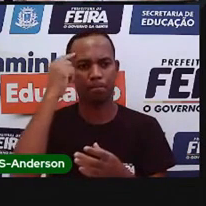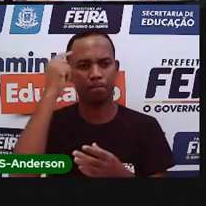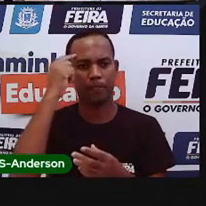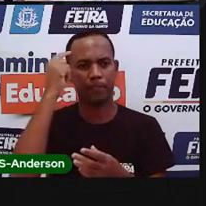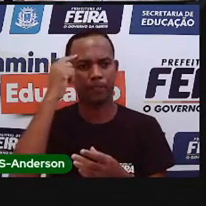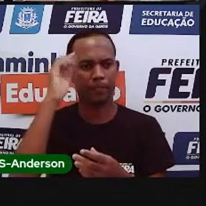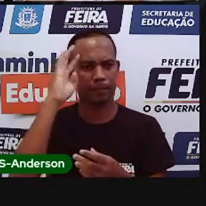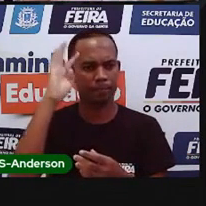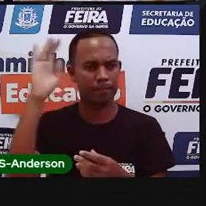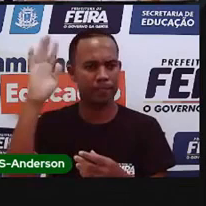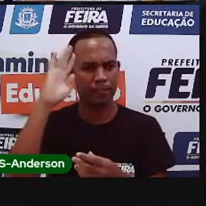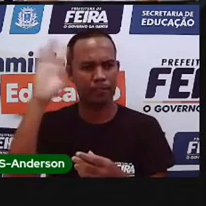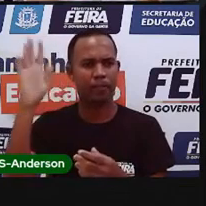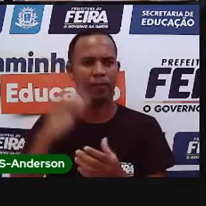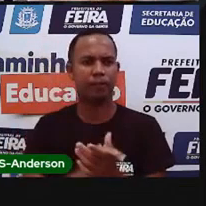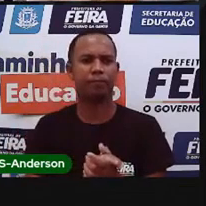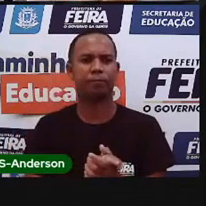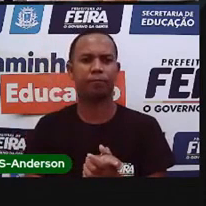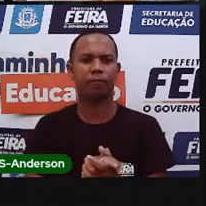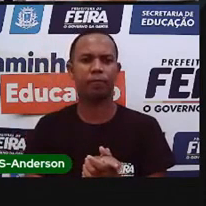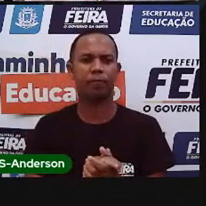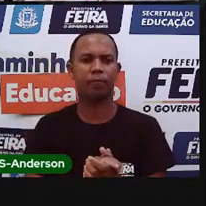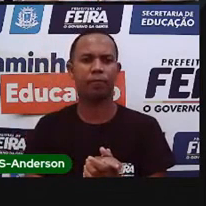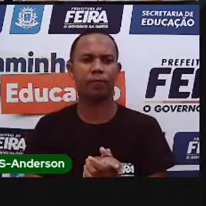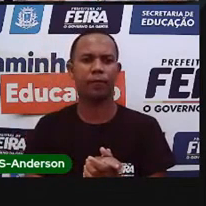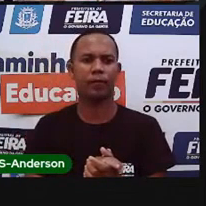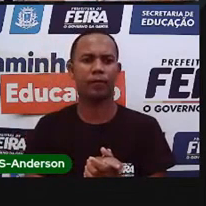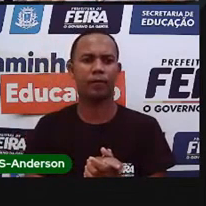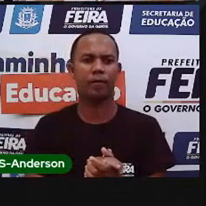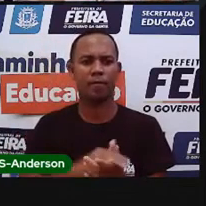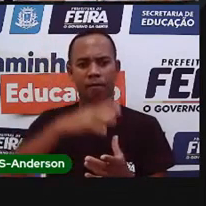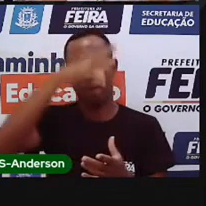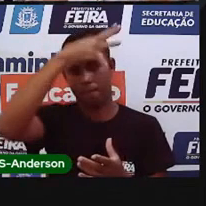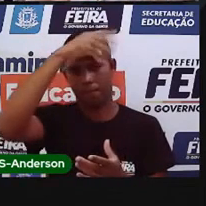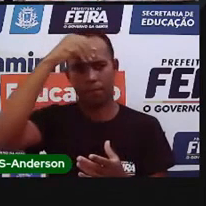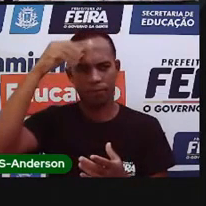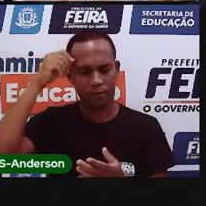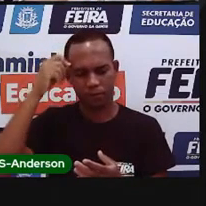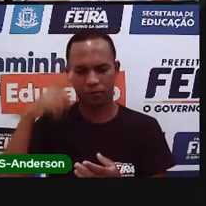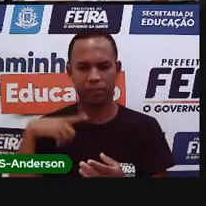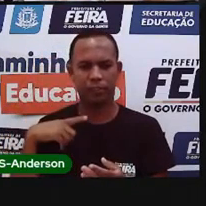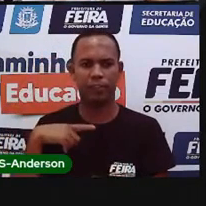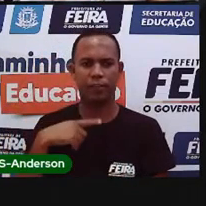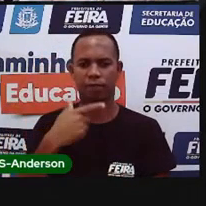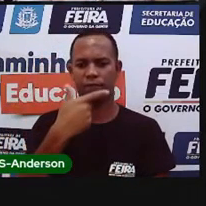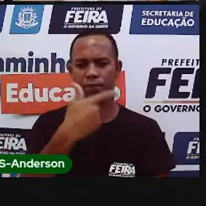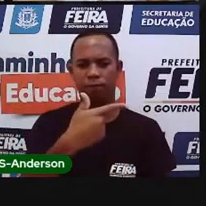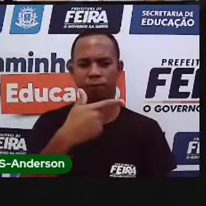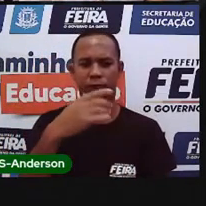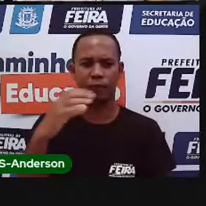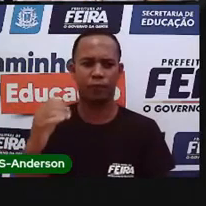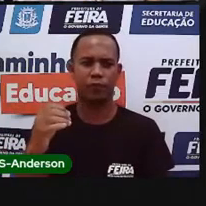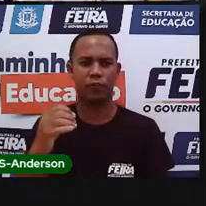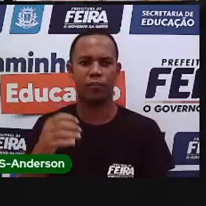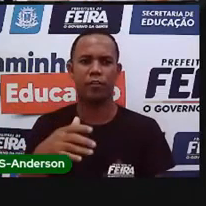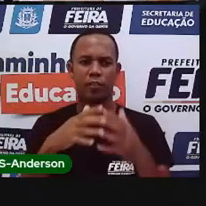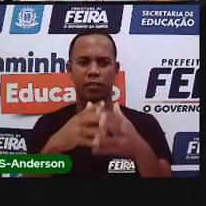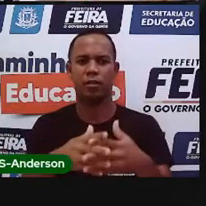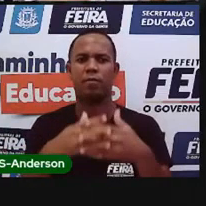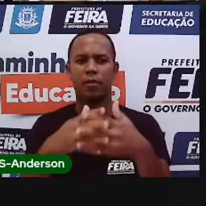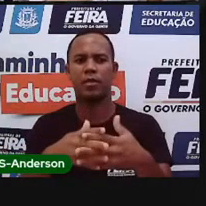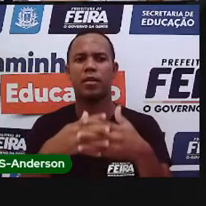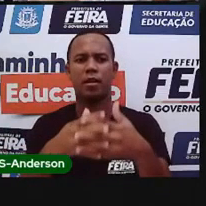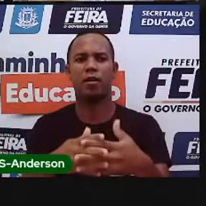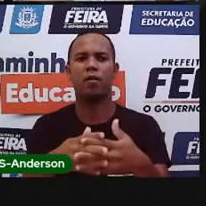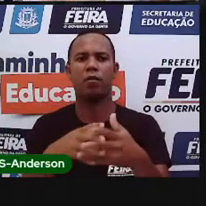imaginar que a prefeitura tenha 20 caminhões. Esses 20, se saísse todos na segunda, todos na terça,